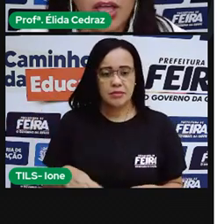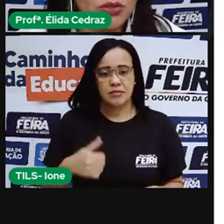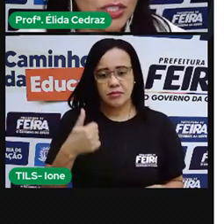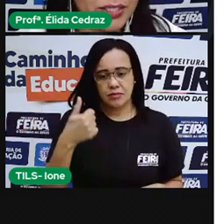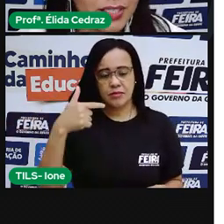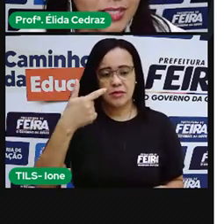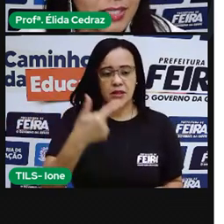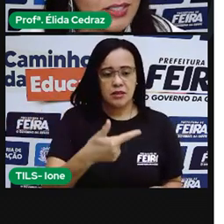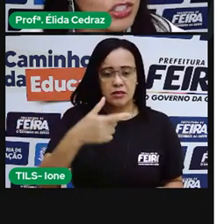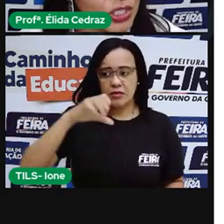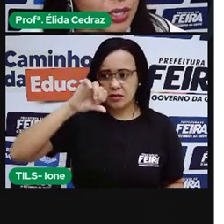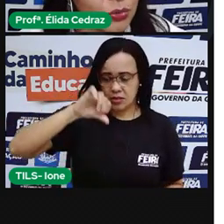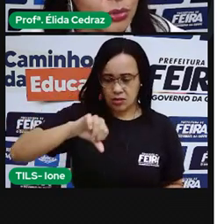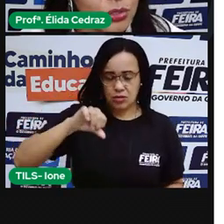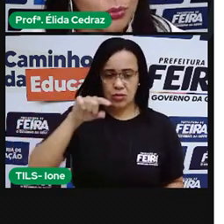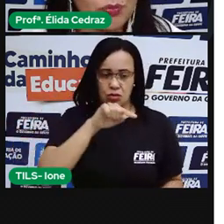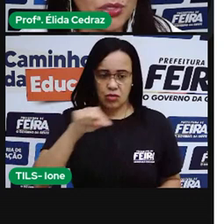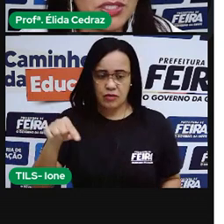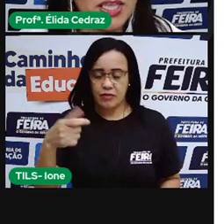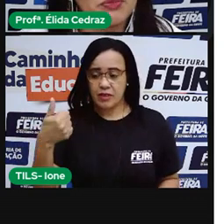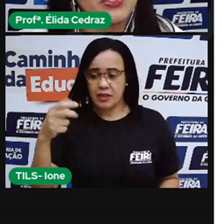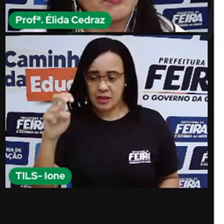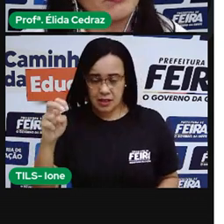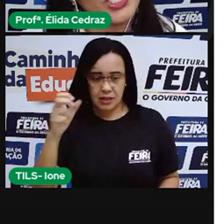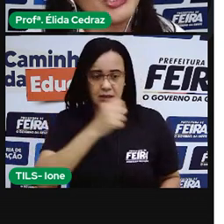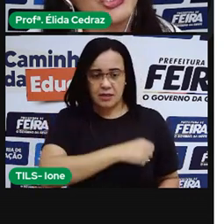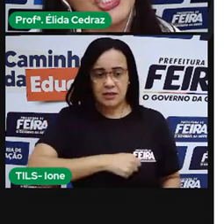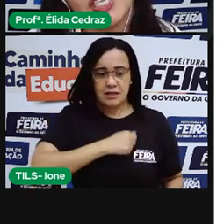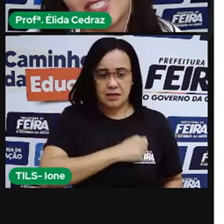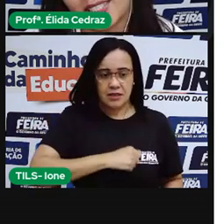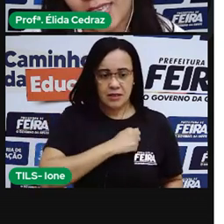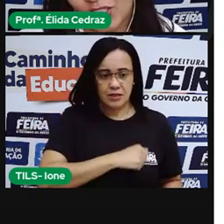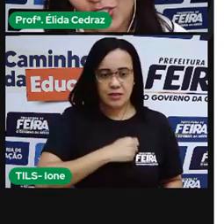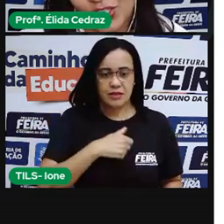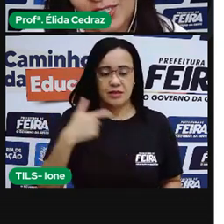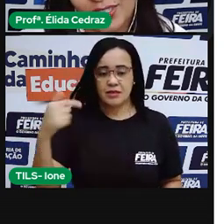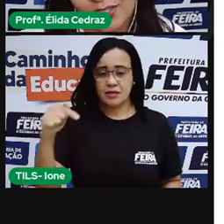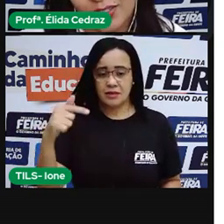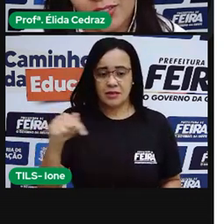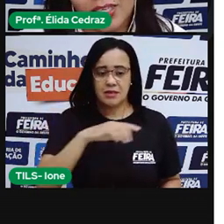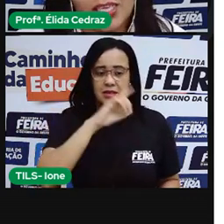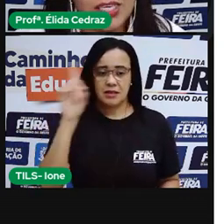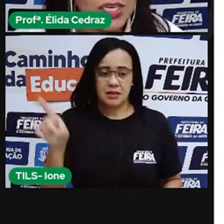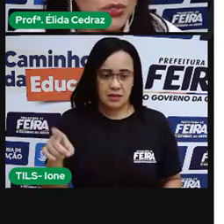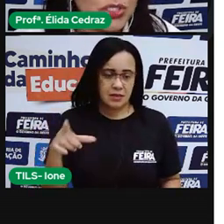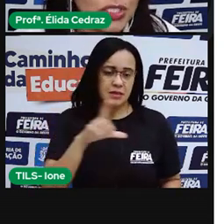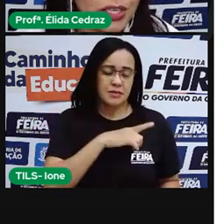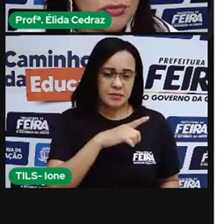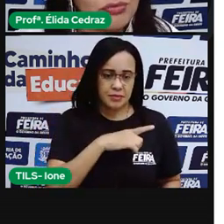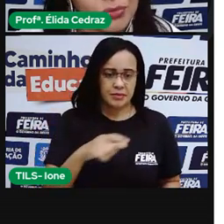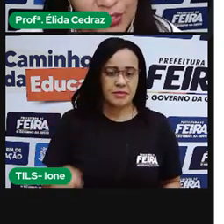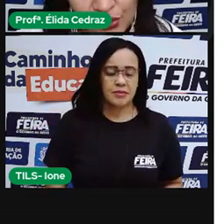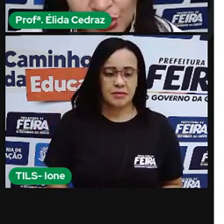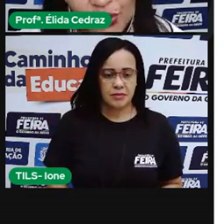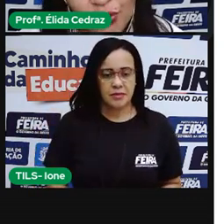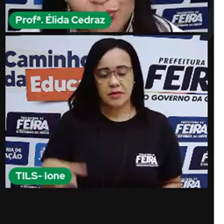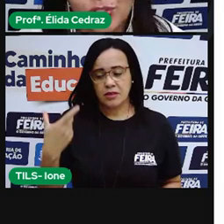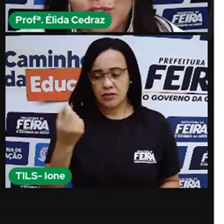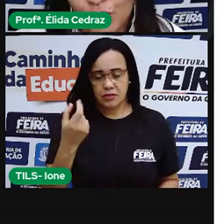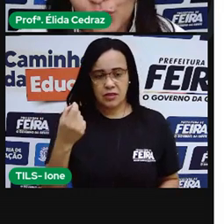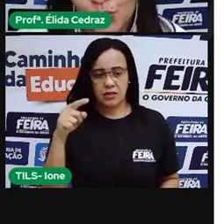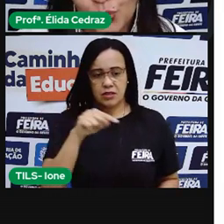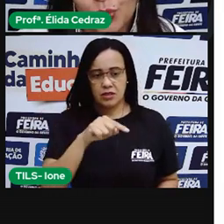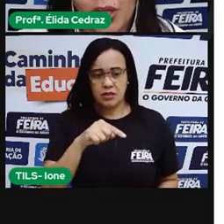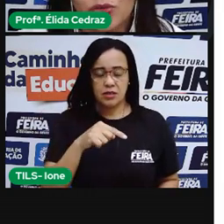julho ao dia 15 de agosto, nós temos 17 dias. E do dia 29